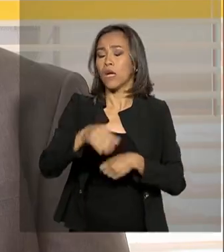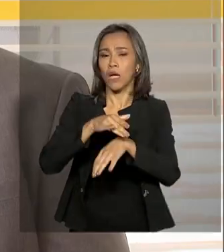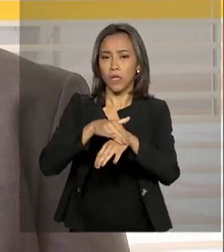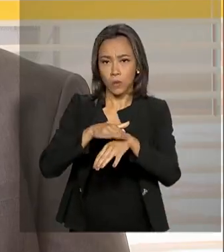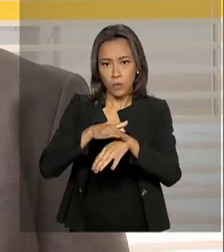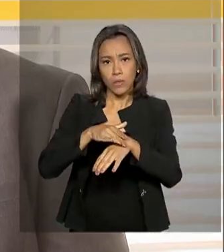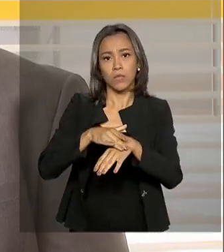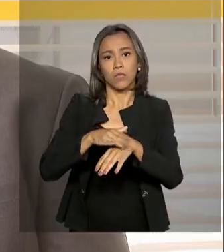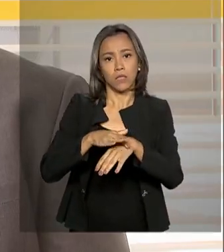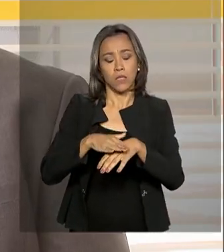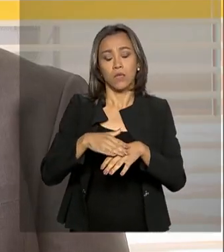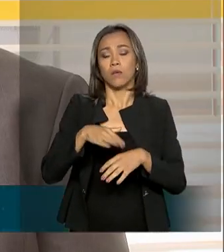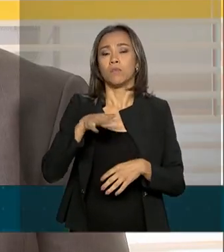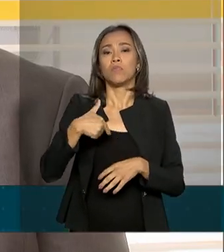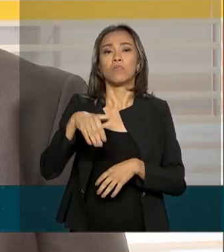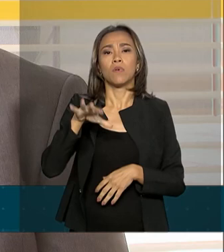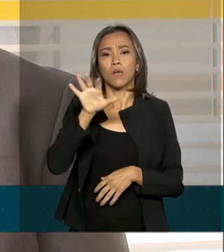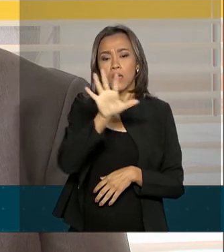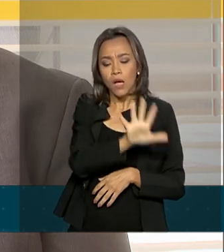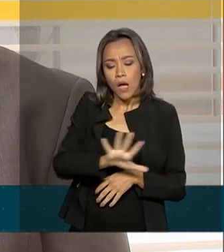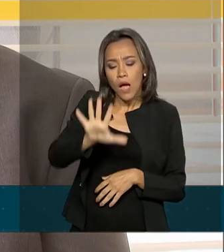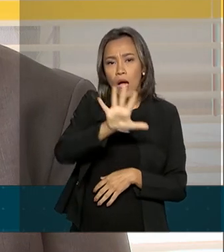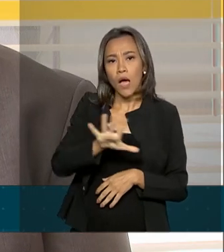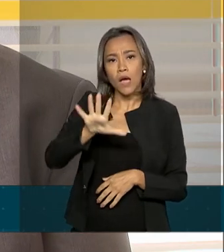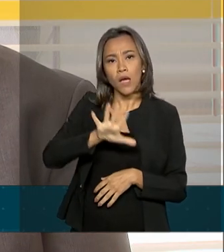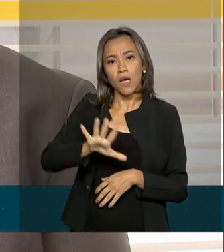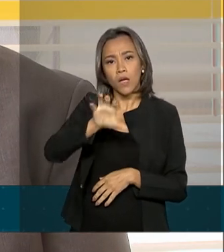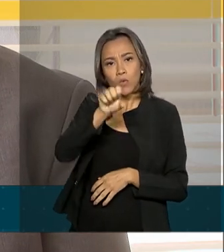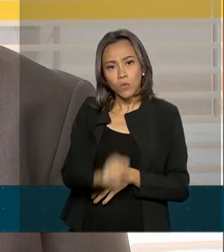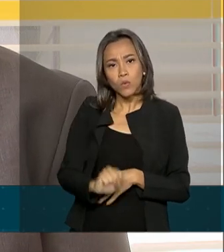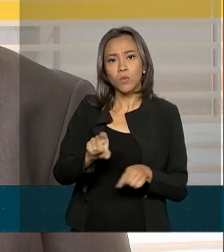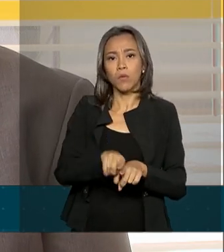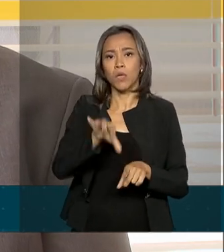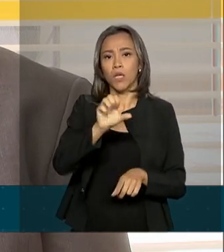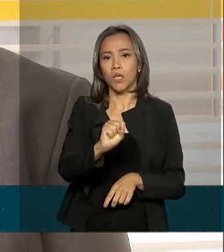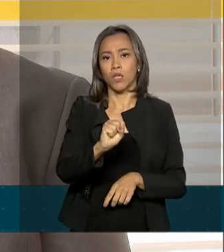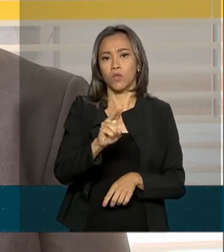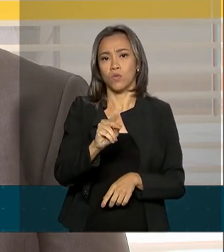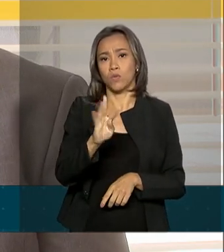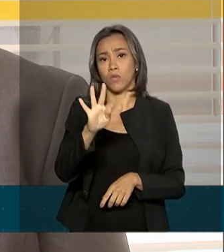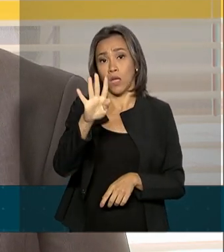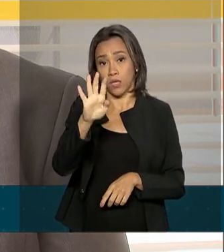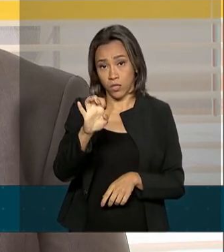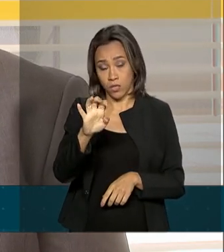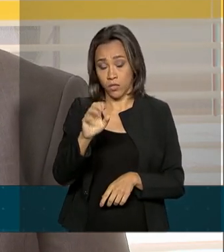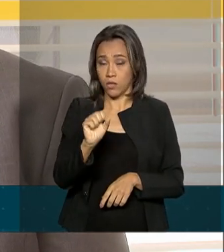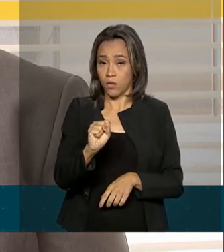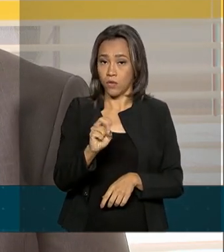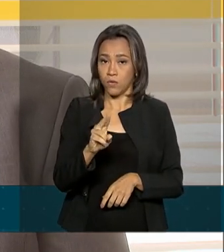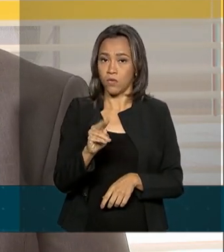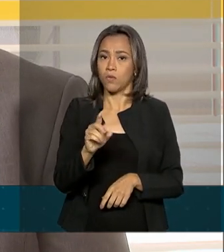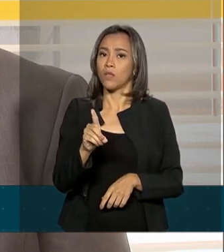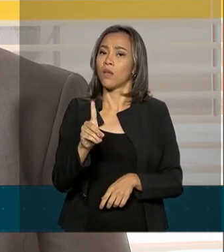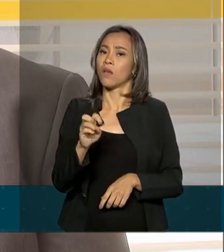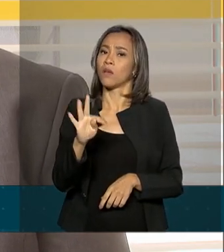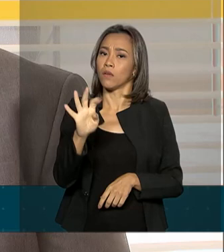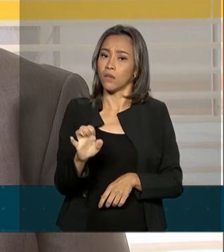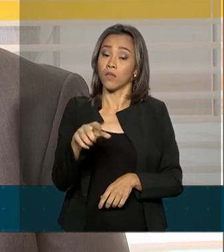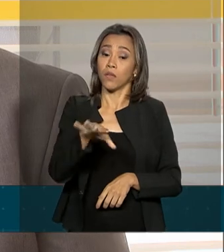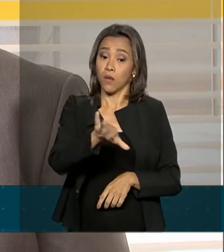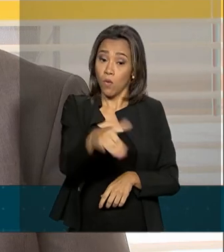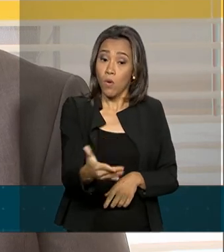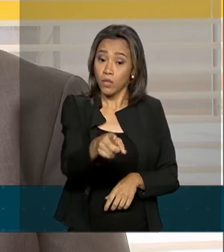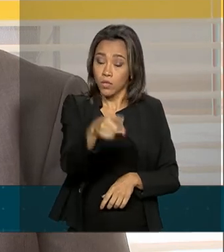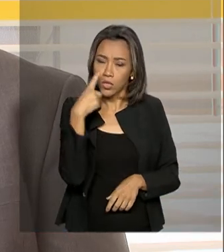Quando nós avaliamos a localidade desses eventos e comparamos com os padrões de